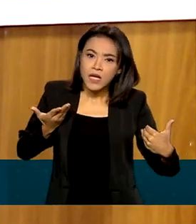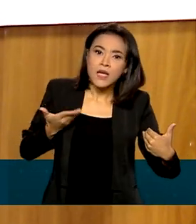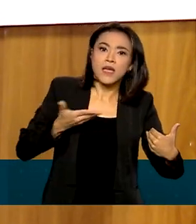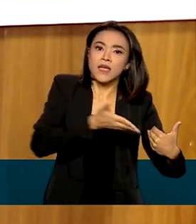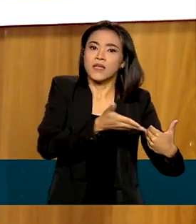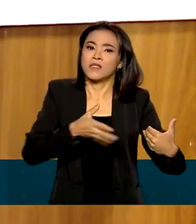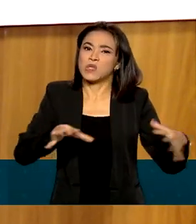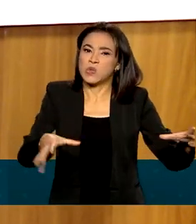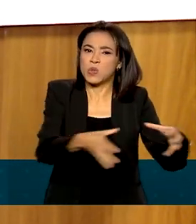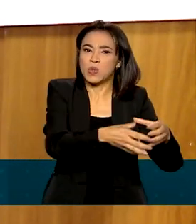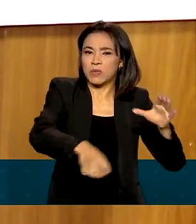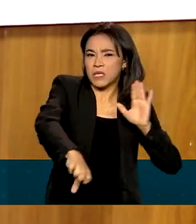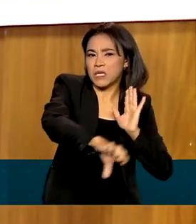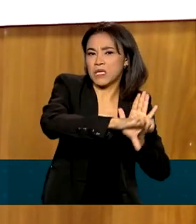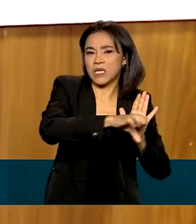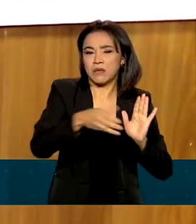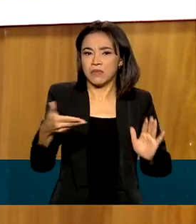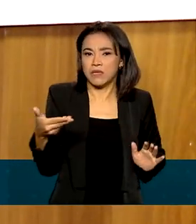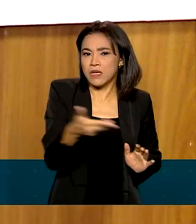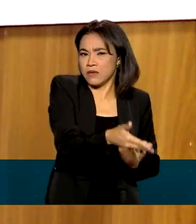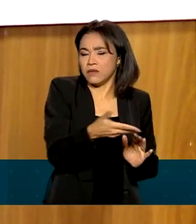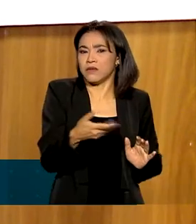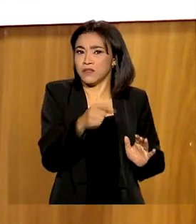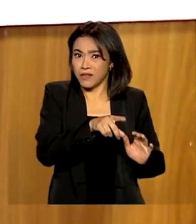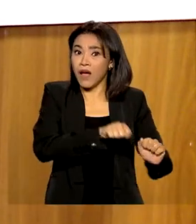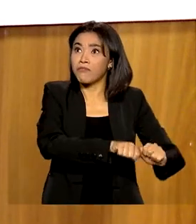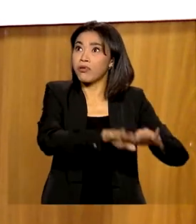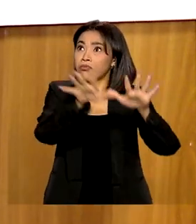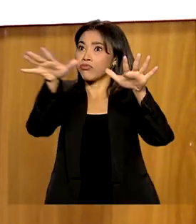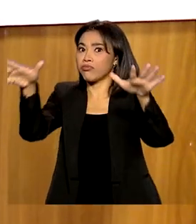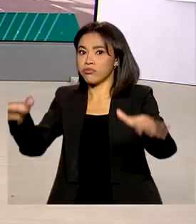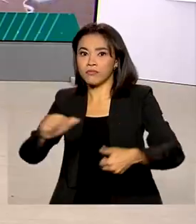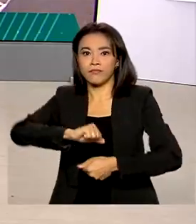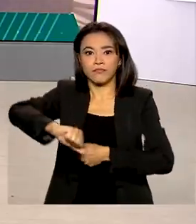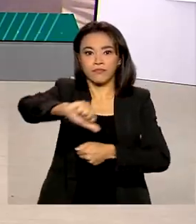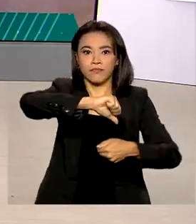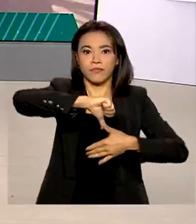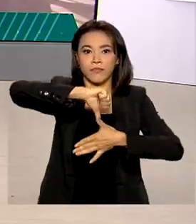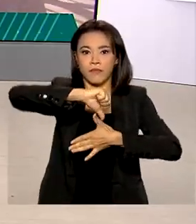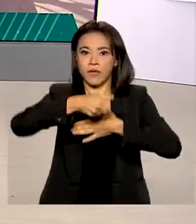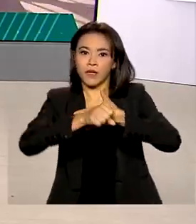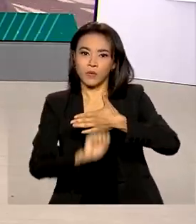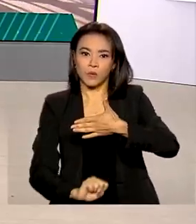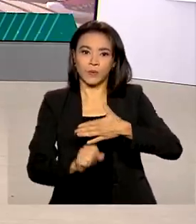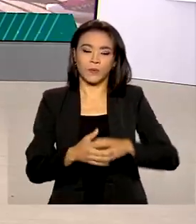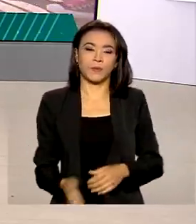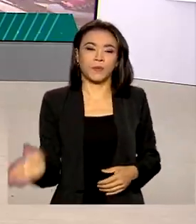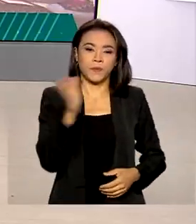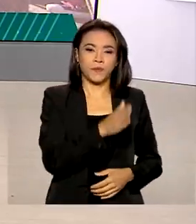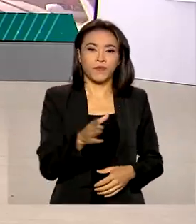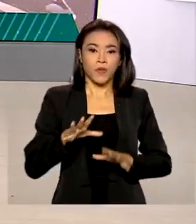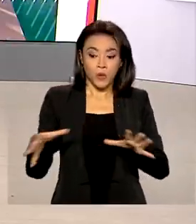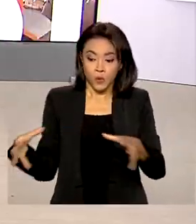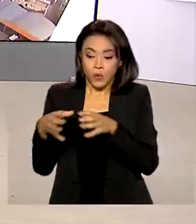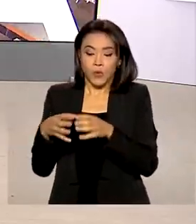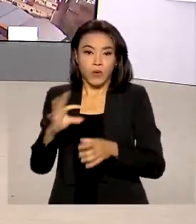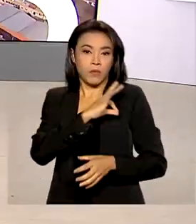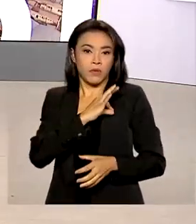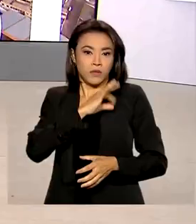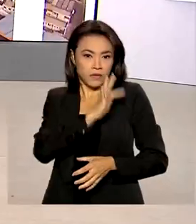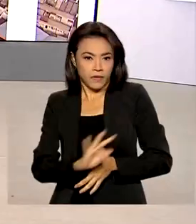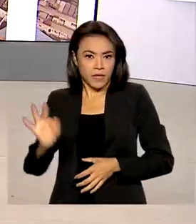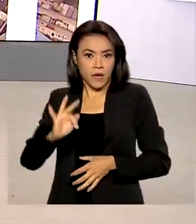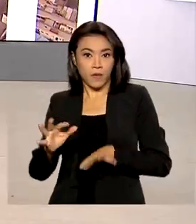criminosas que infelizmente já se encontram espalhadas por toda a América do Sul. Agentes da Polícia Federal prenderam cinco